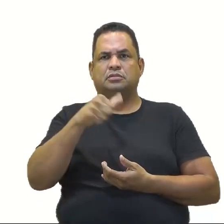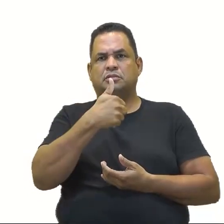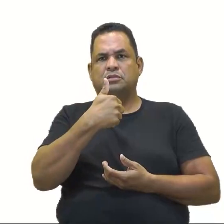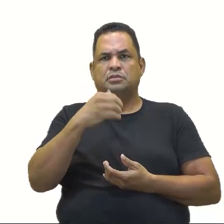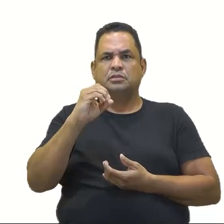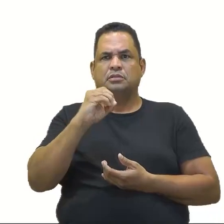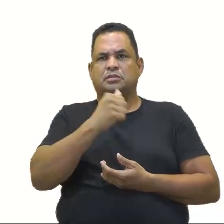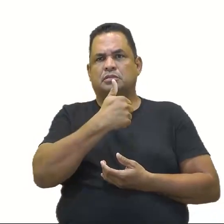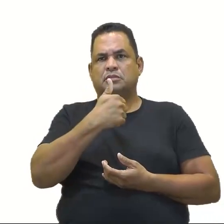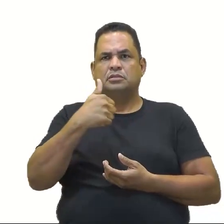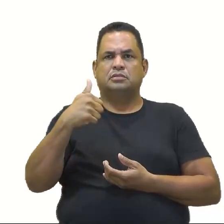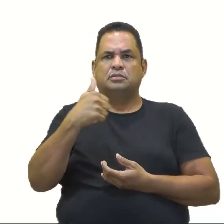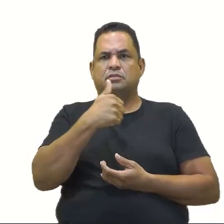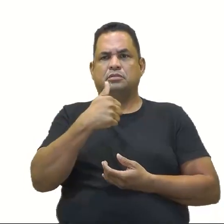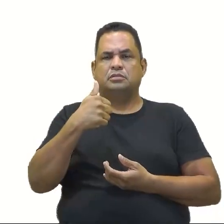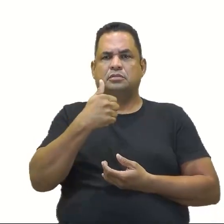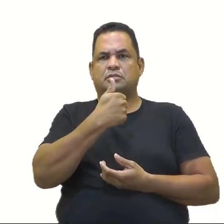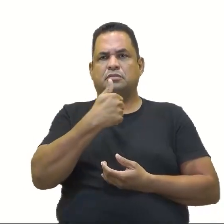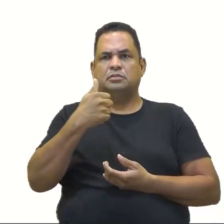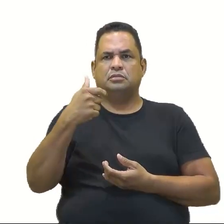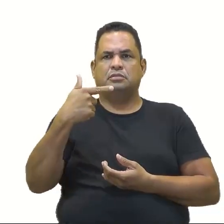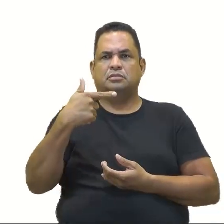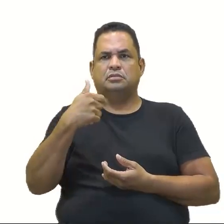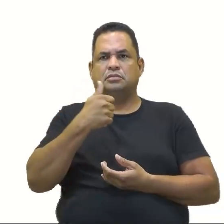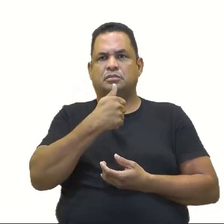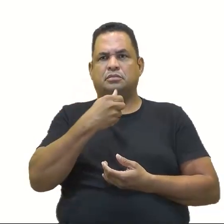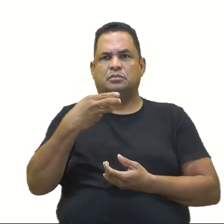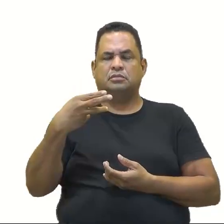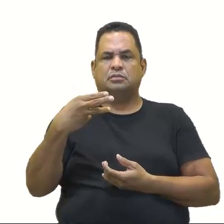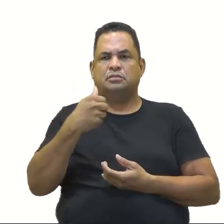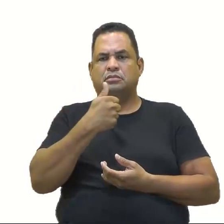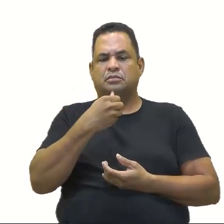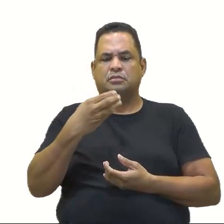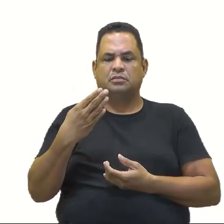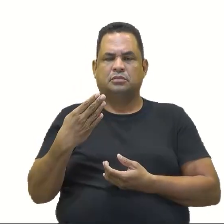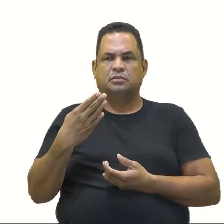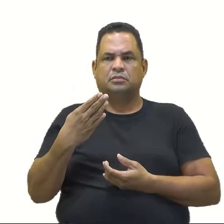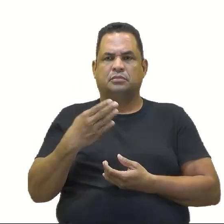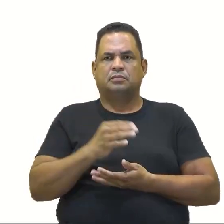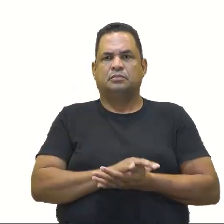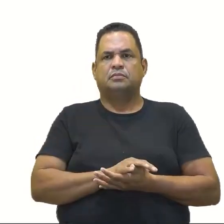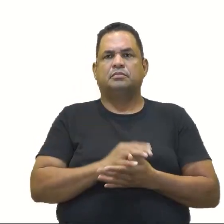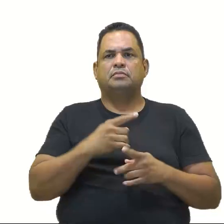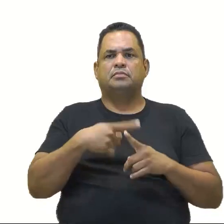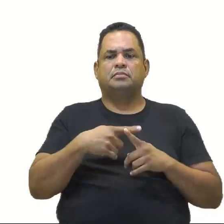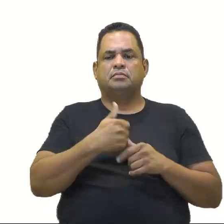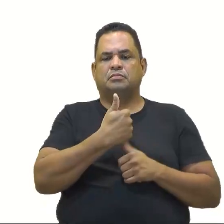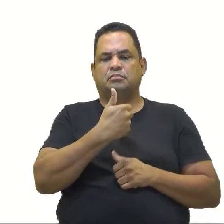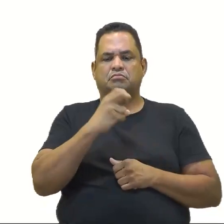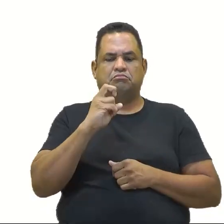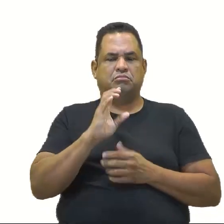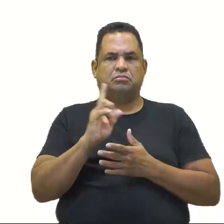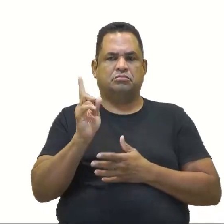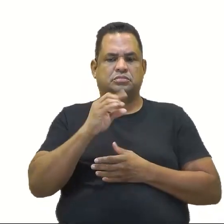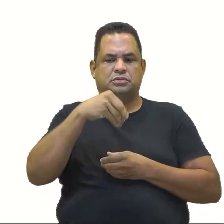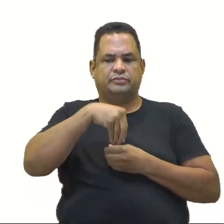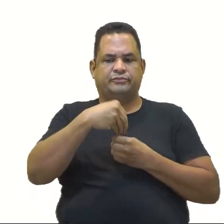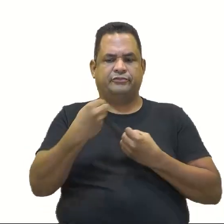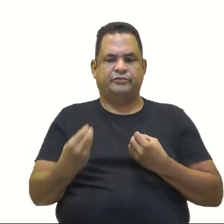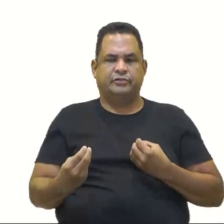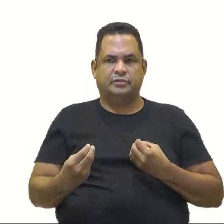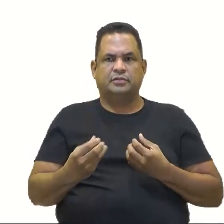10, 11, 12, 13 e 14. Porque o 15 não faz parte, né?